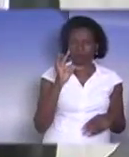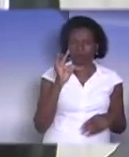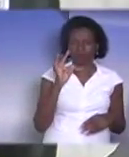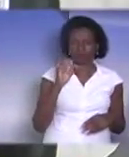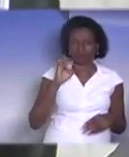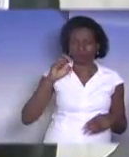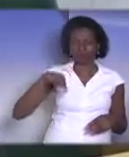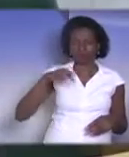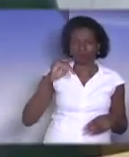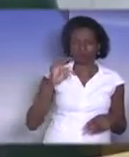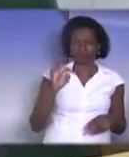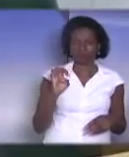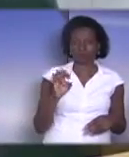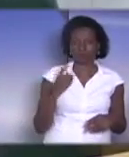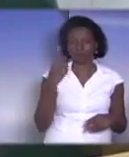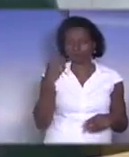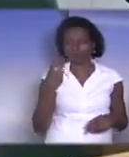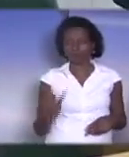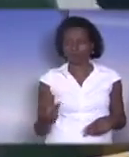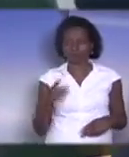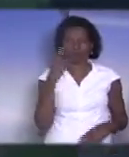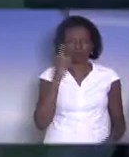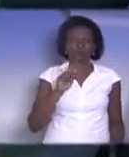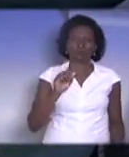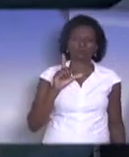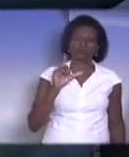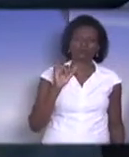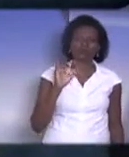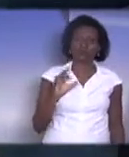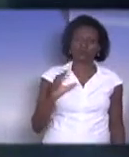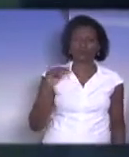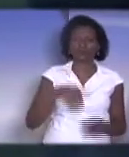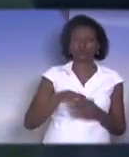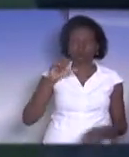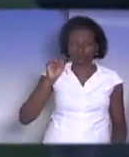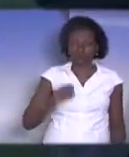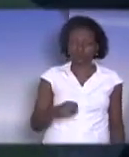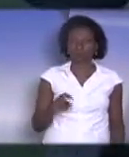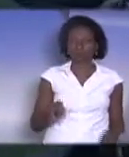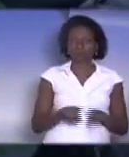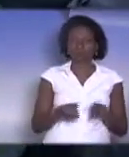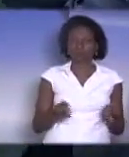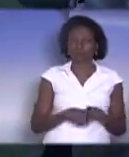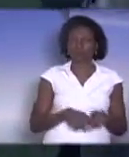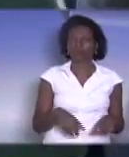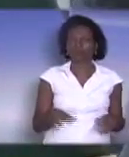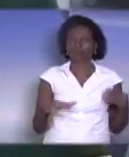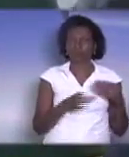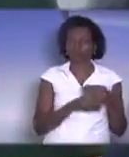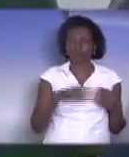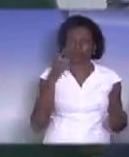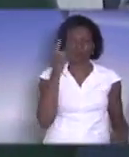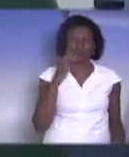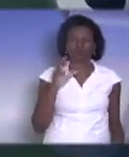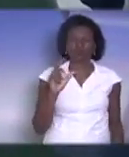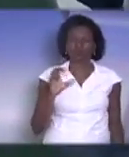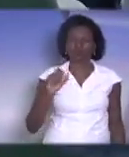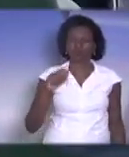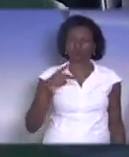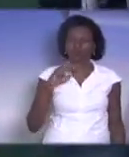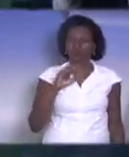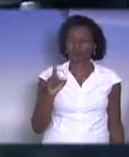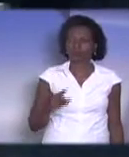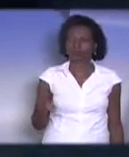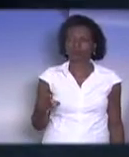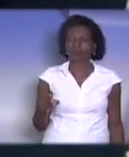registrado o voto de vossa excelência. Pela senhor presidente. O deputado Gil Lancaster. Gostaria de deixar claro o meu voto favorável à emenda aglutinativa do deputado Capês e o